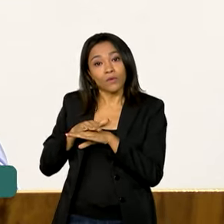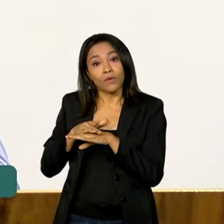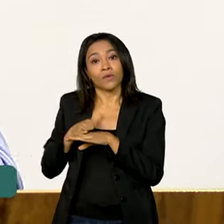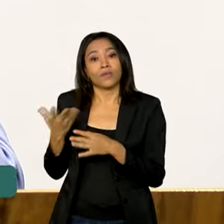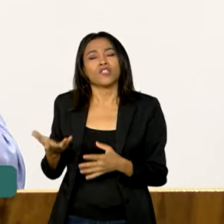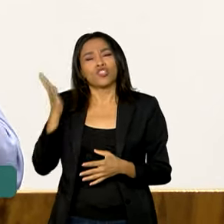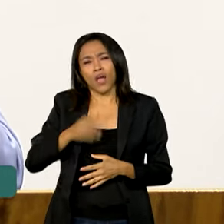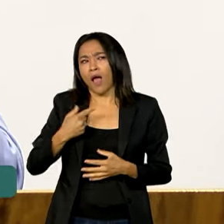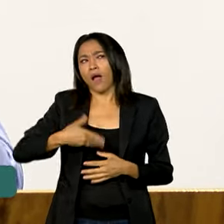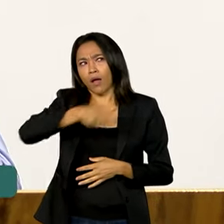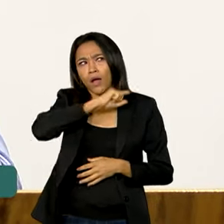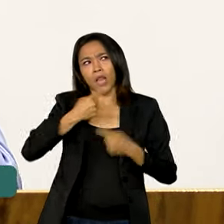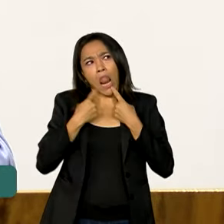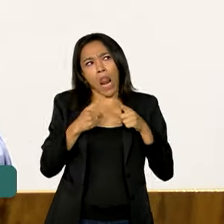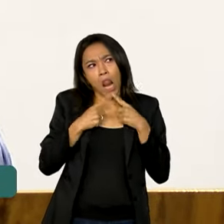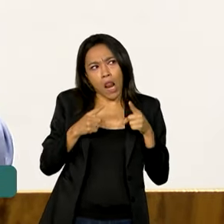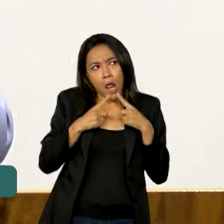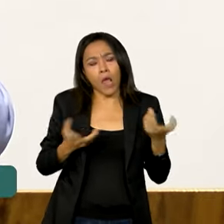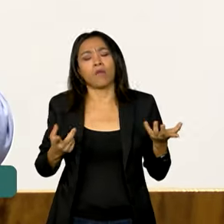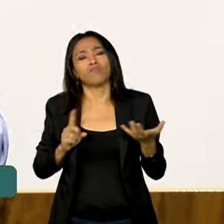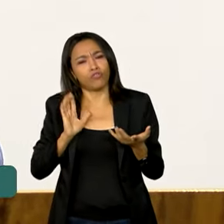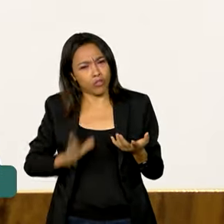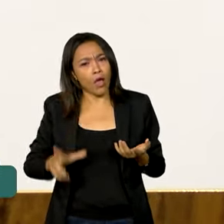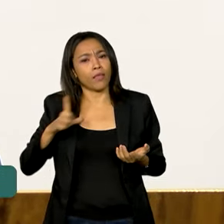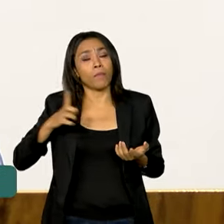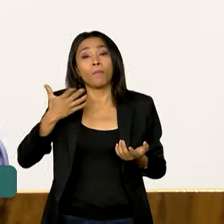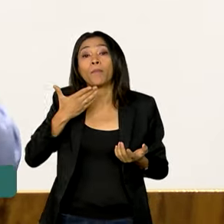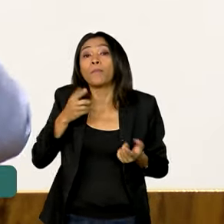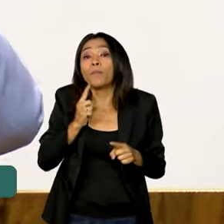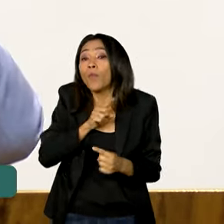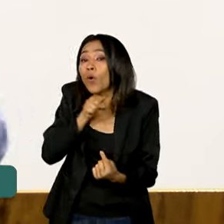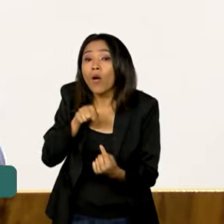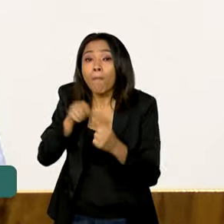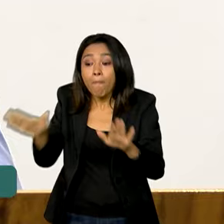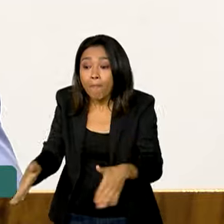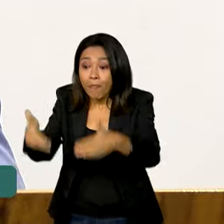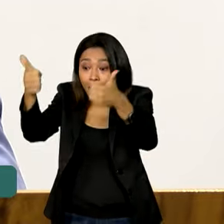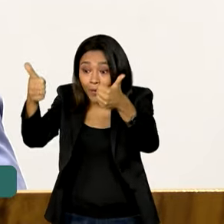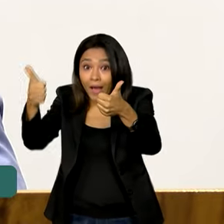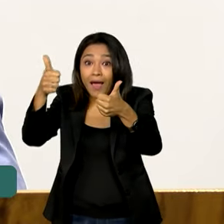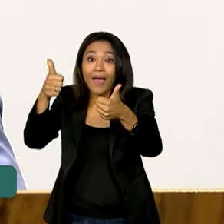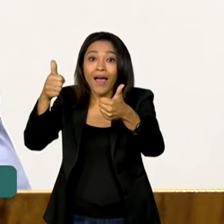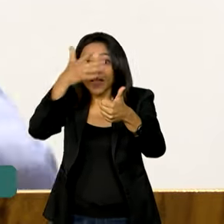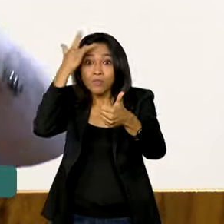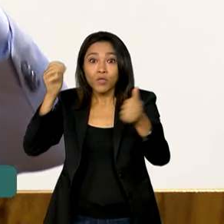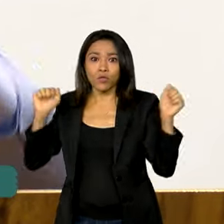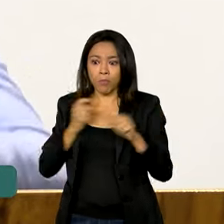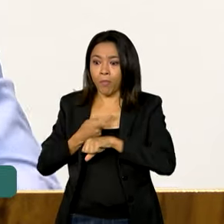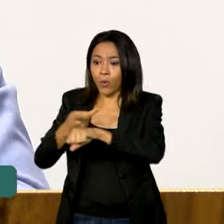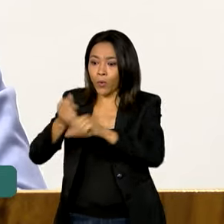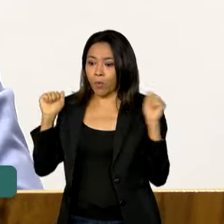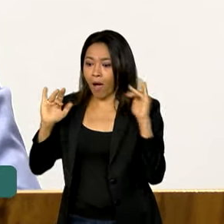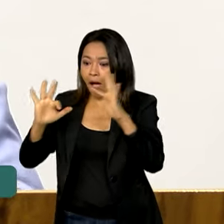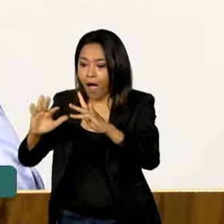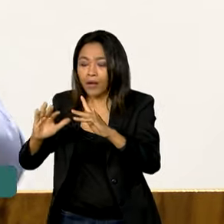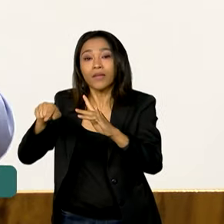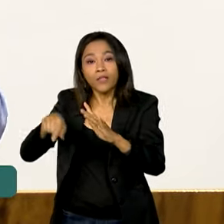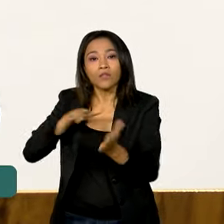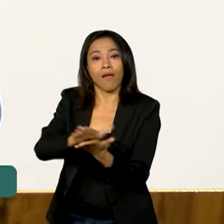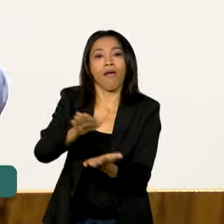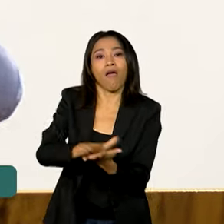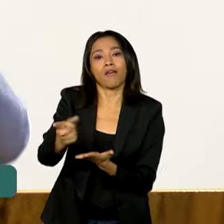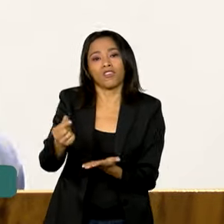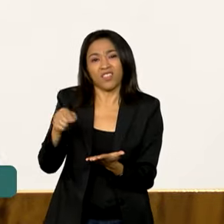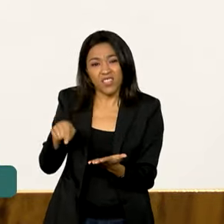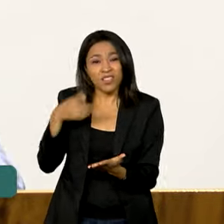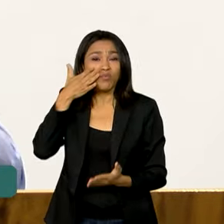criticados, fomos criticados porque ao melhorar o serviço as pessoas usam mais e isso faz gastar mais. Isso é